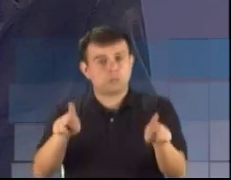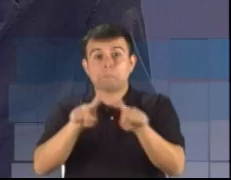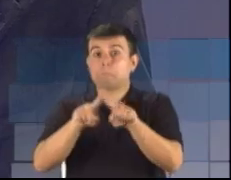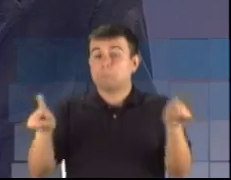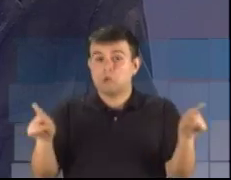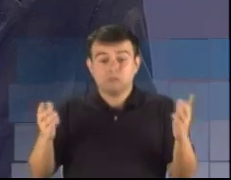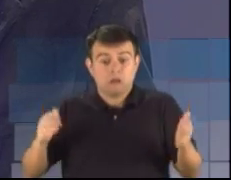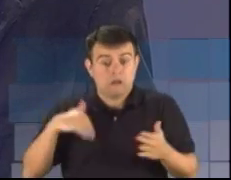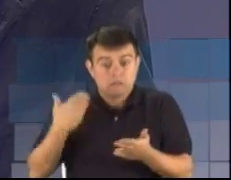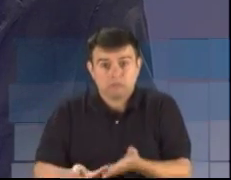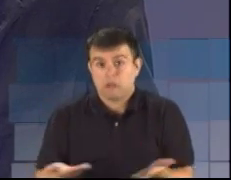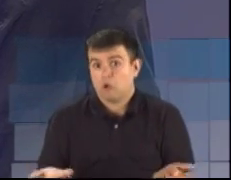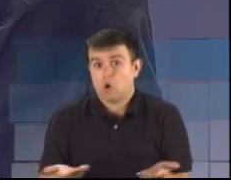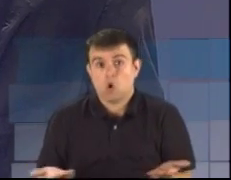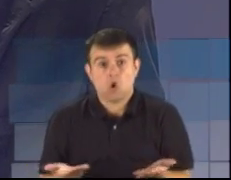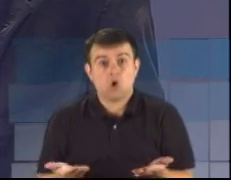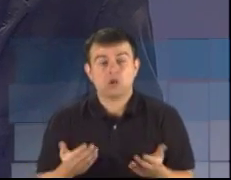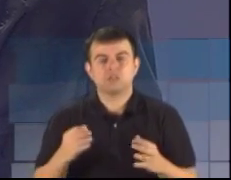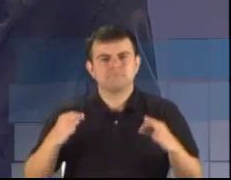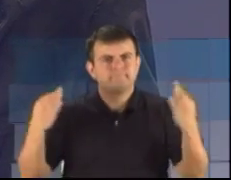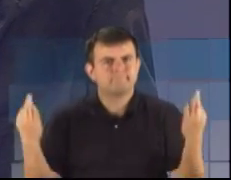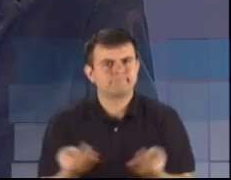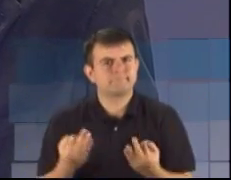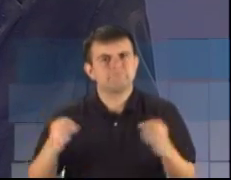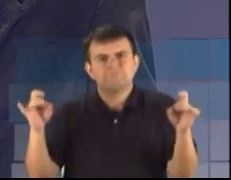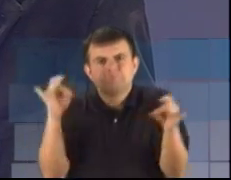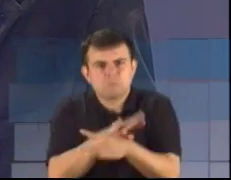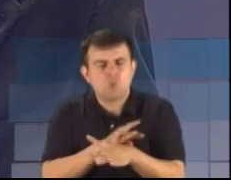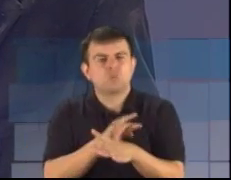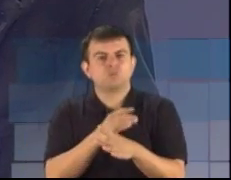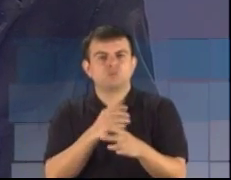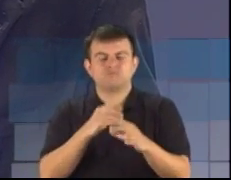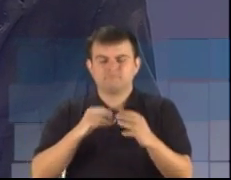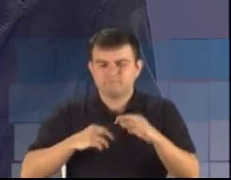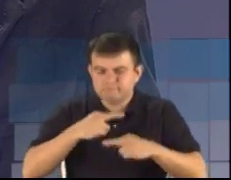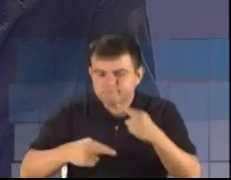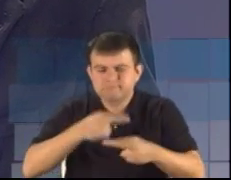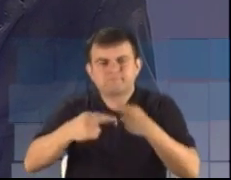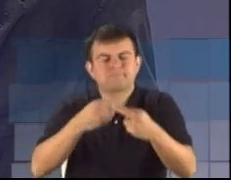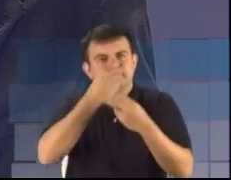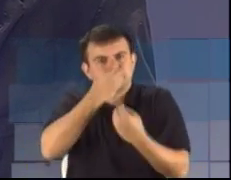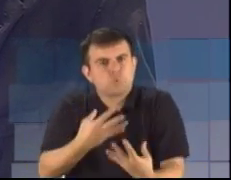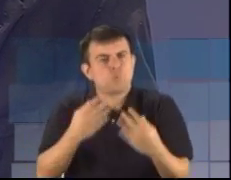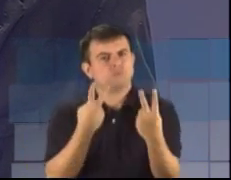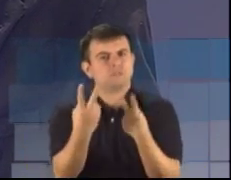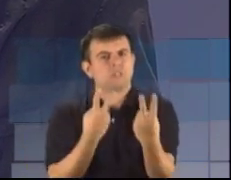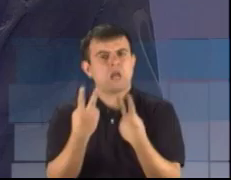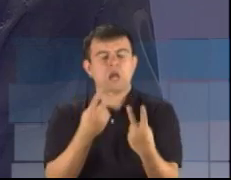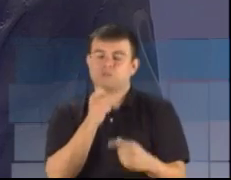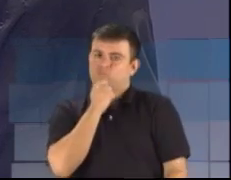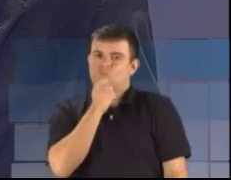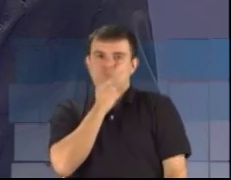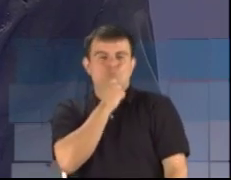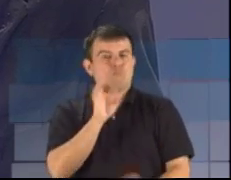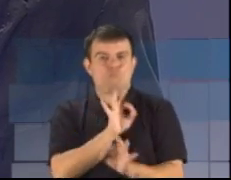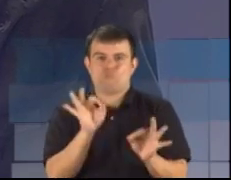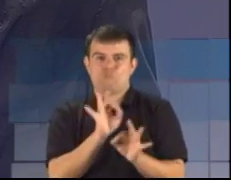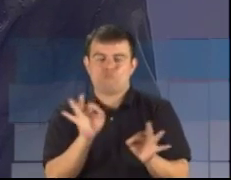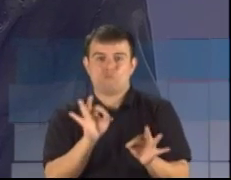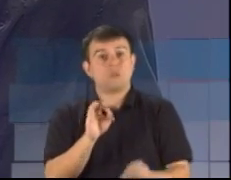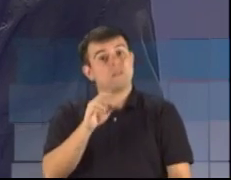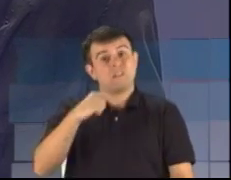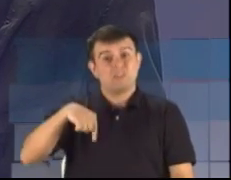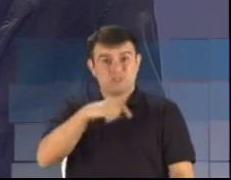fazer, efetivamente, aquela composição de recuperação das estradas. Para ter uma ideia, Hermes, Santa Catarina, nosso vizinho,